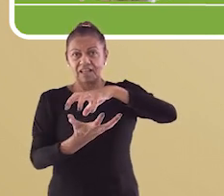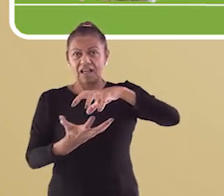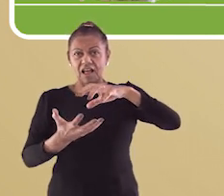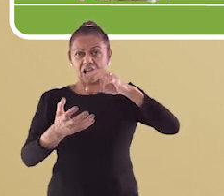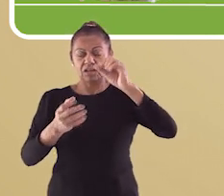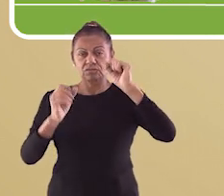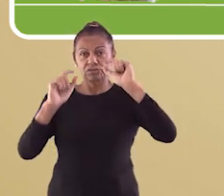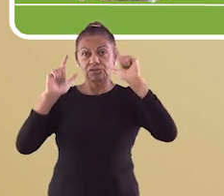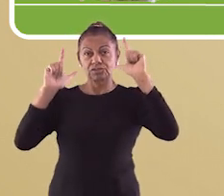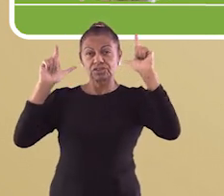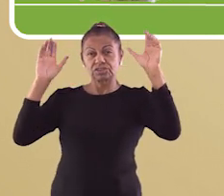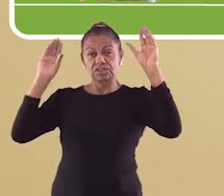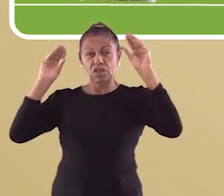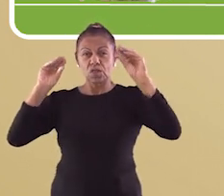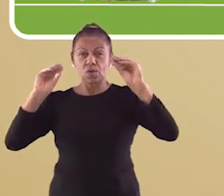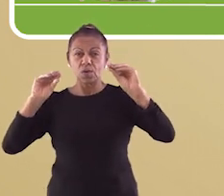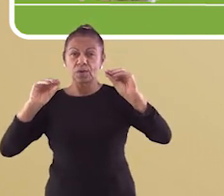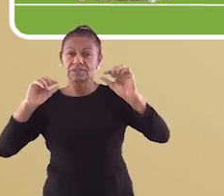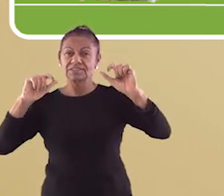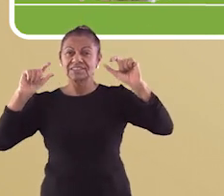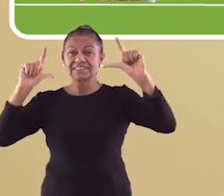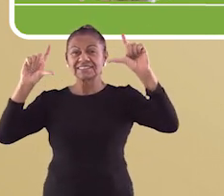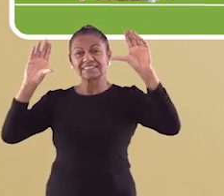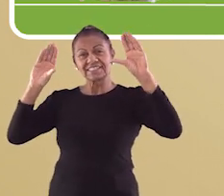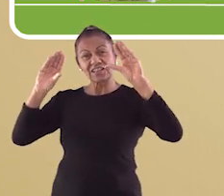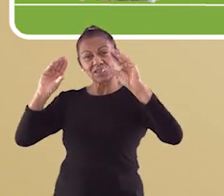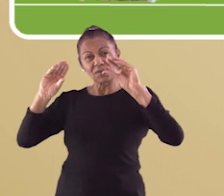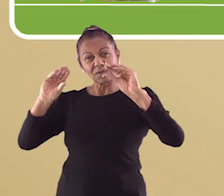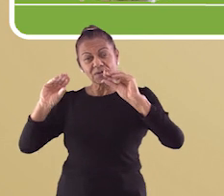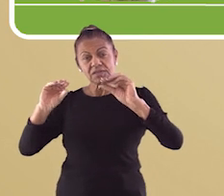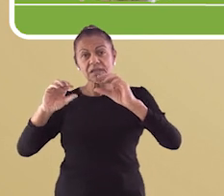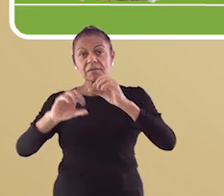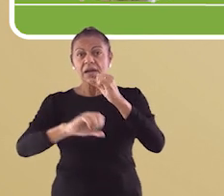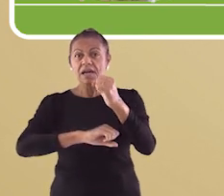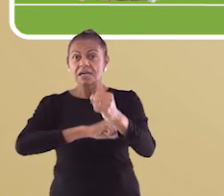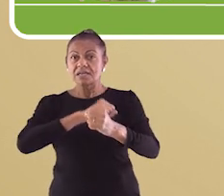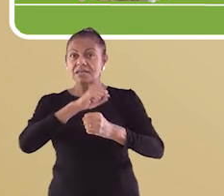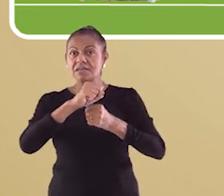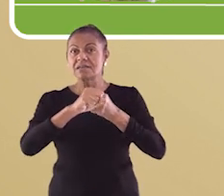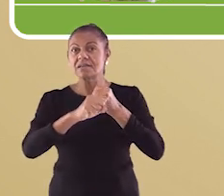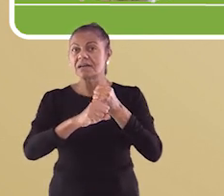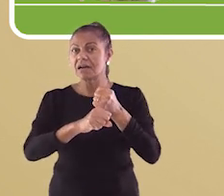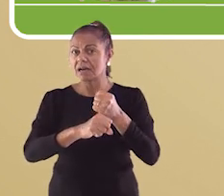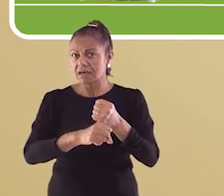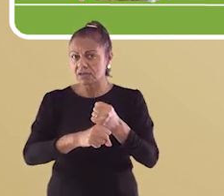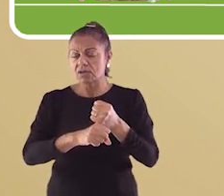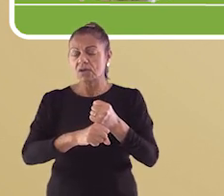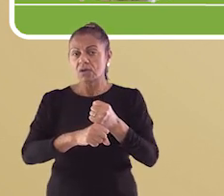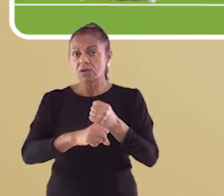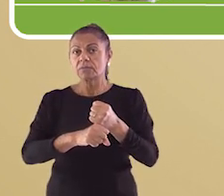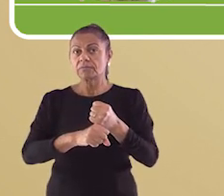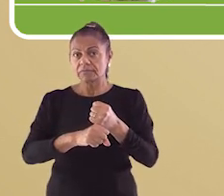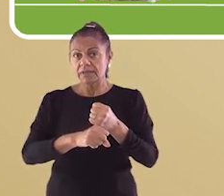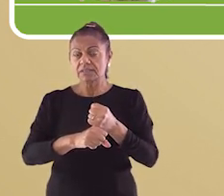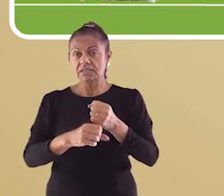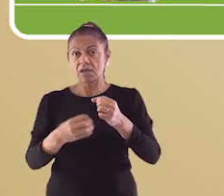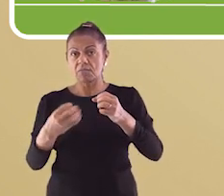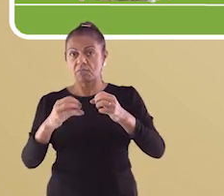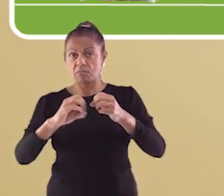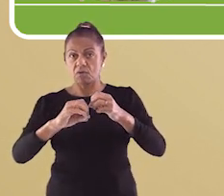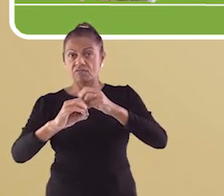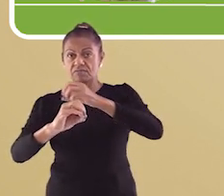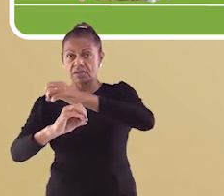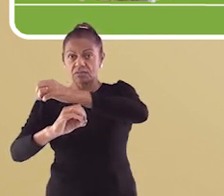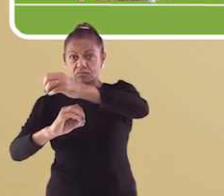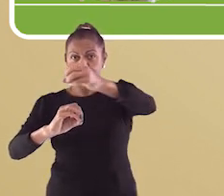da noite. Então, conforme a Terra faz a sua viagem anual ao redor do Sol, no movimento de translação,